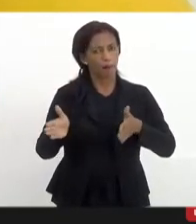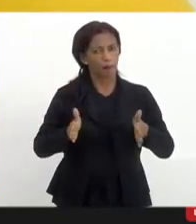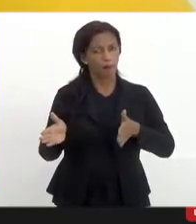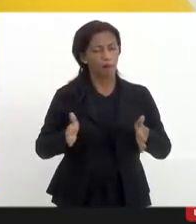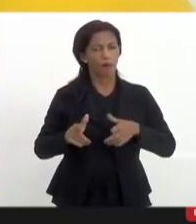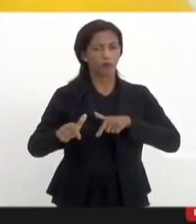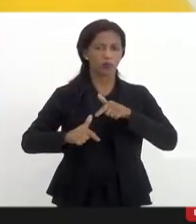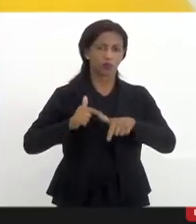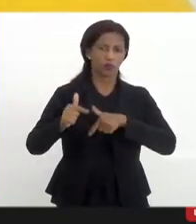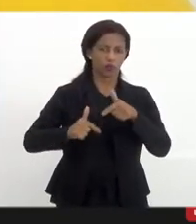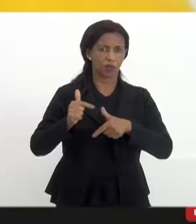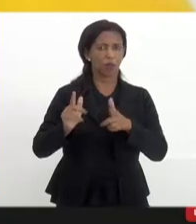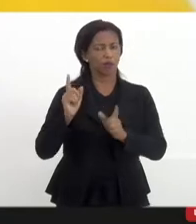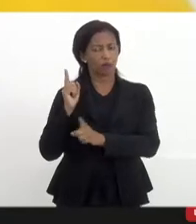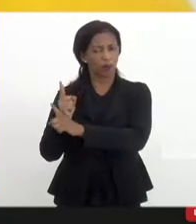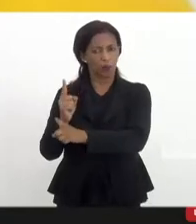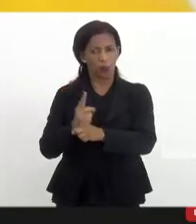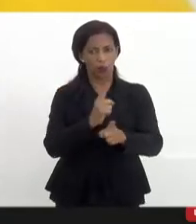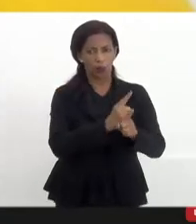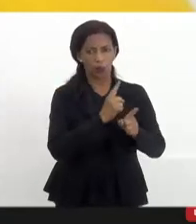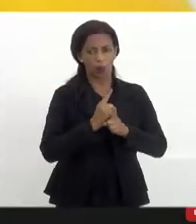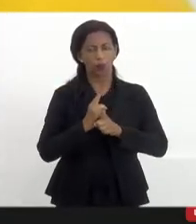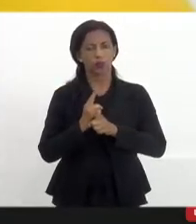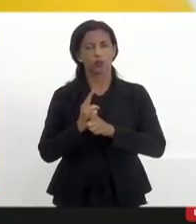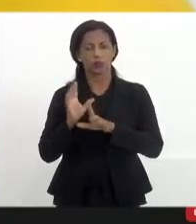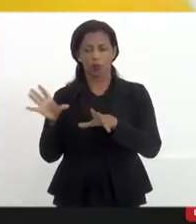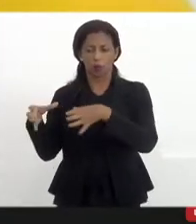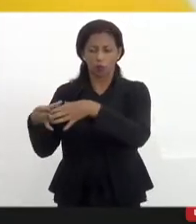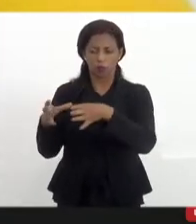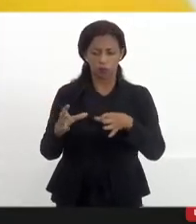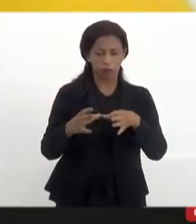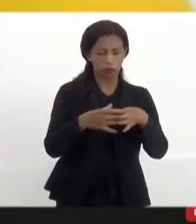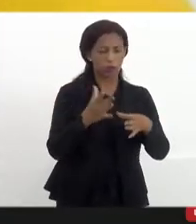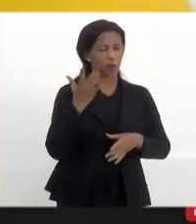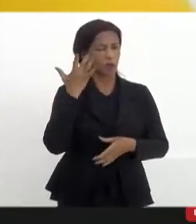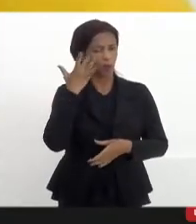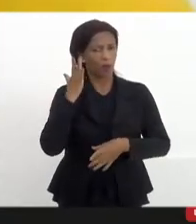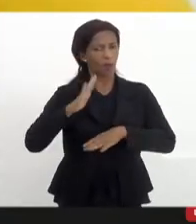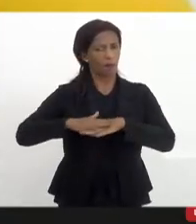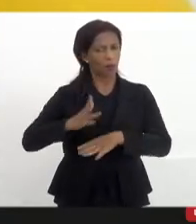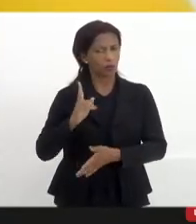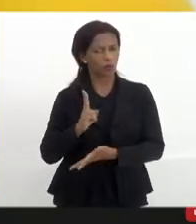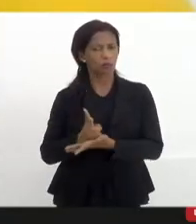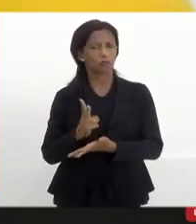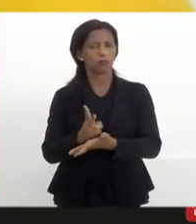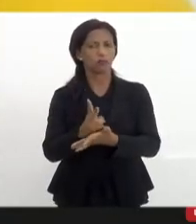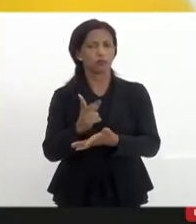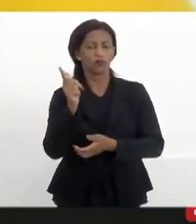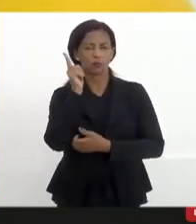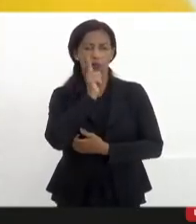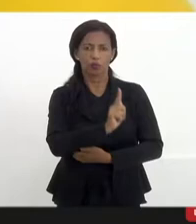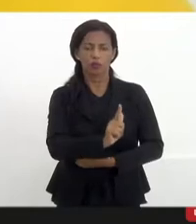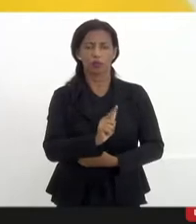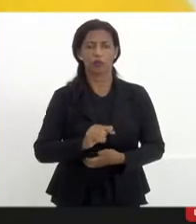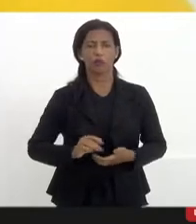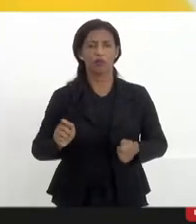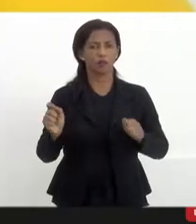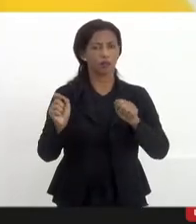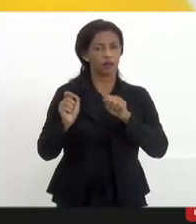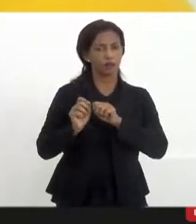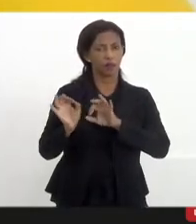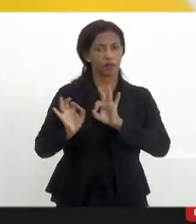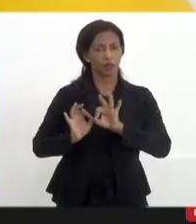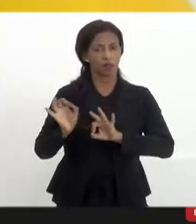algumas iniciativas. Acho que a gente tem que fazer isso de forma mais permanente para conseguir fazer com que